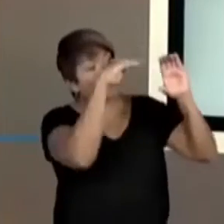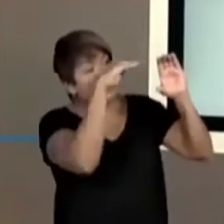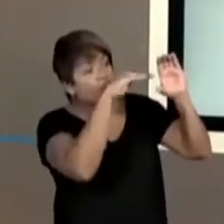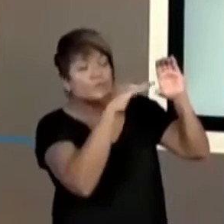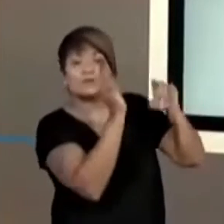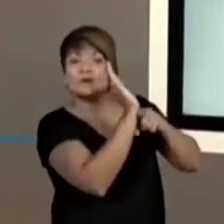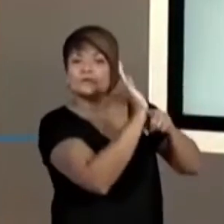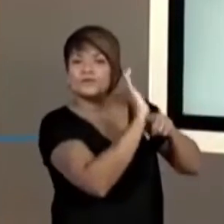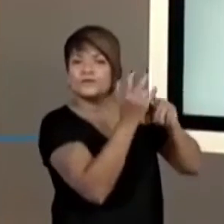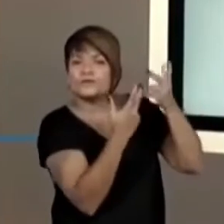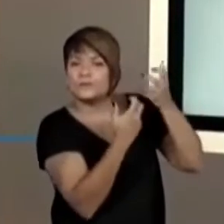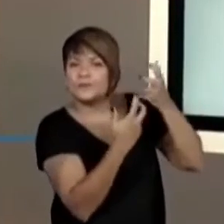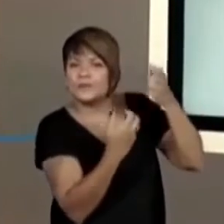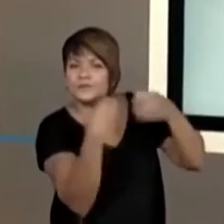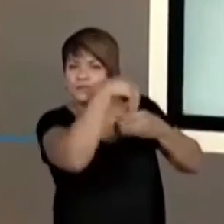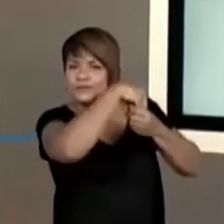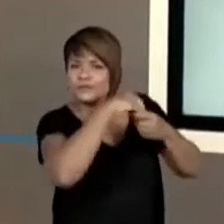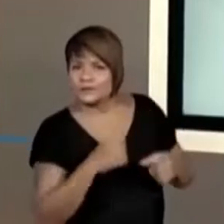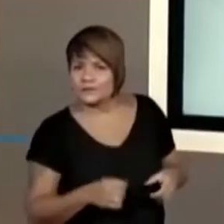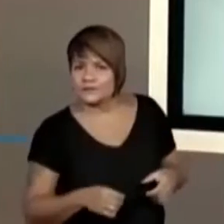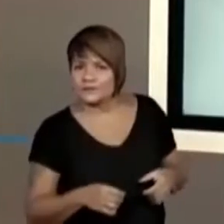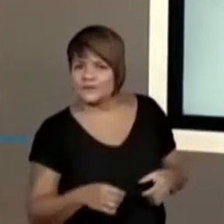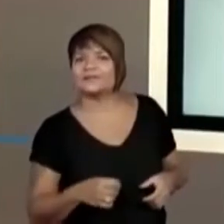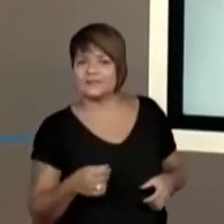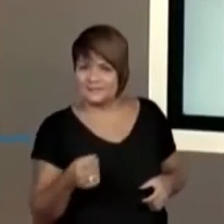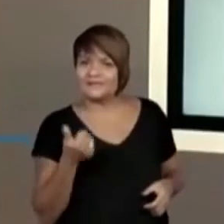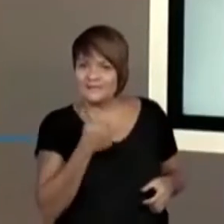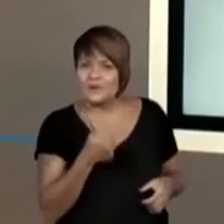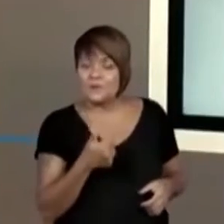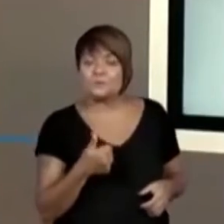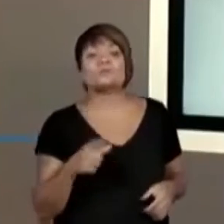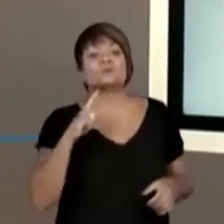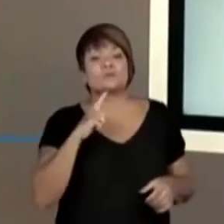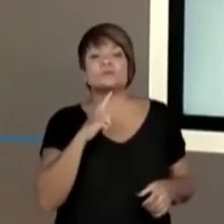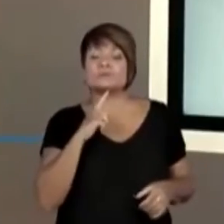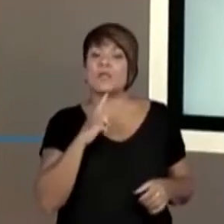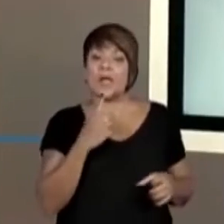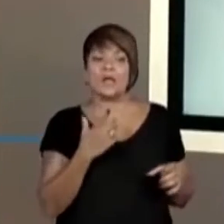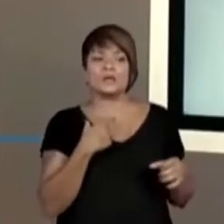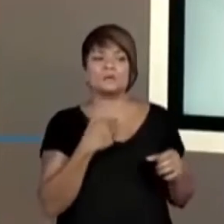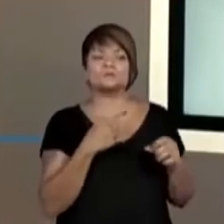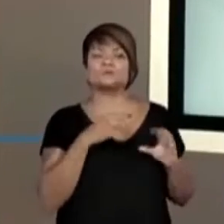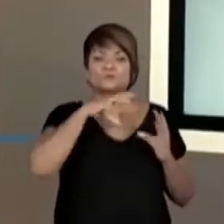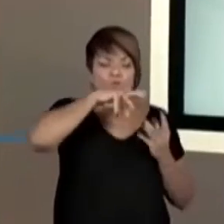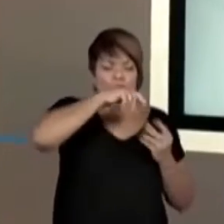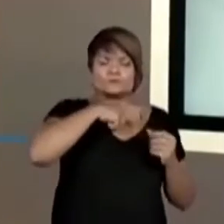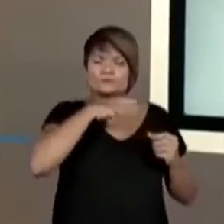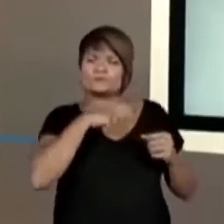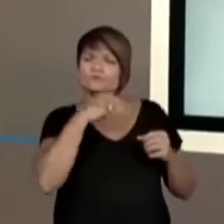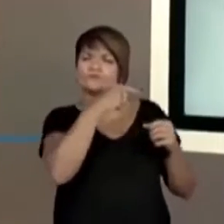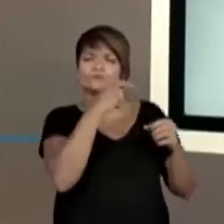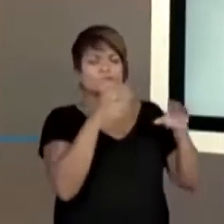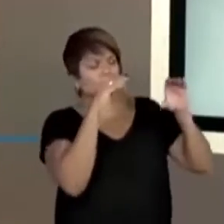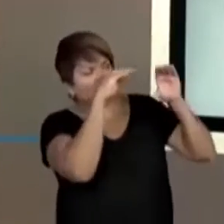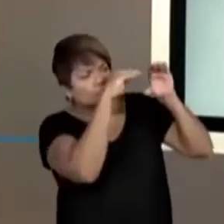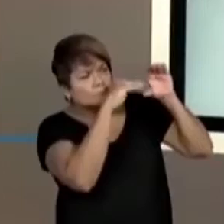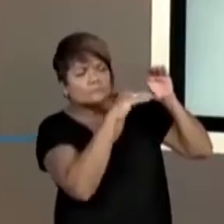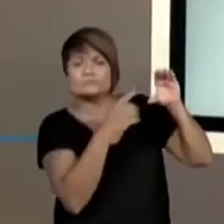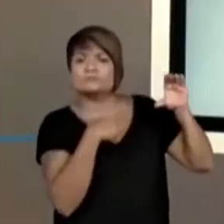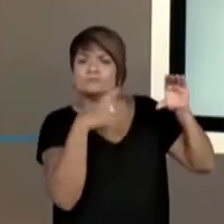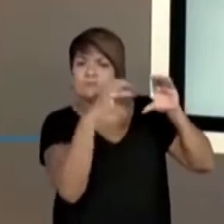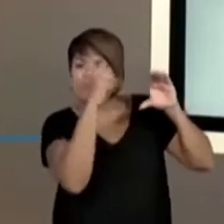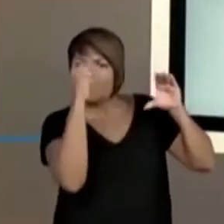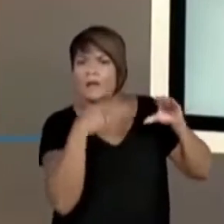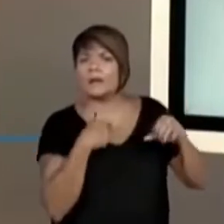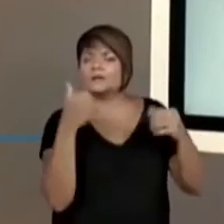repositório. Vocês podem acessar o aplicativo e lá tem um globinho no final. E aí vocês podem ir lá no repositório, pegar